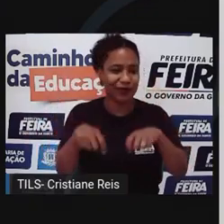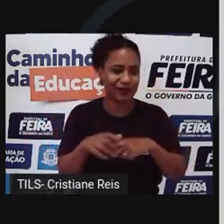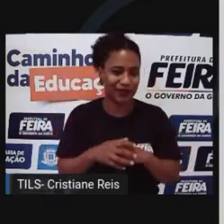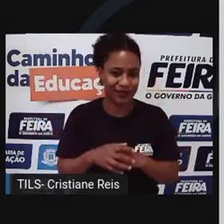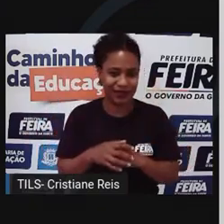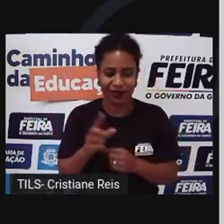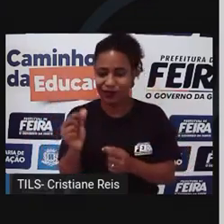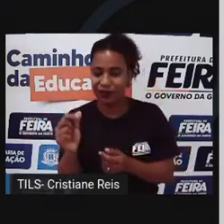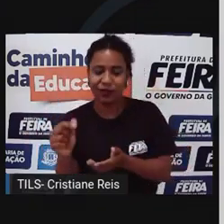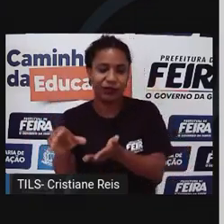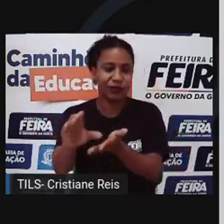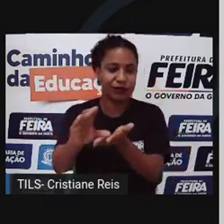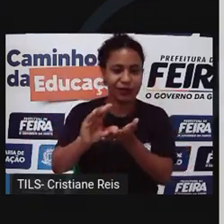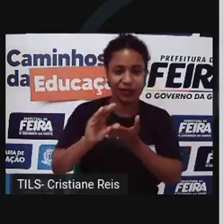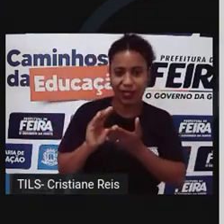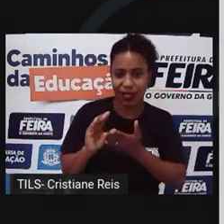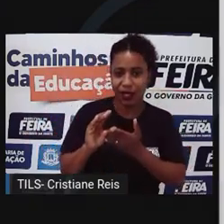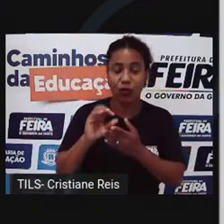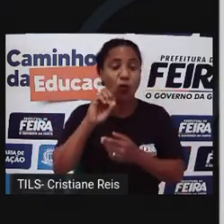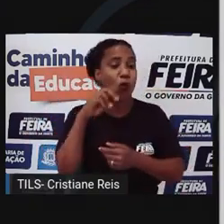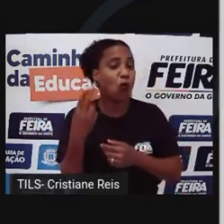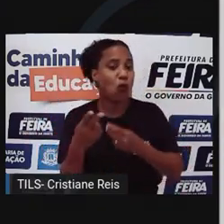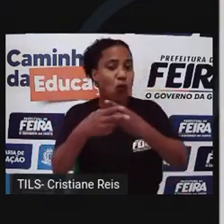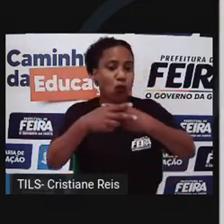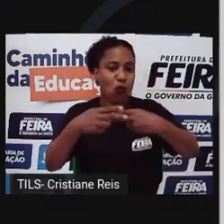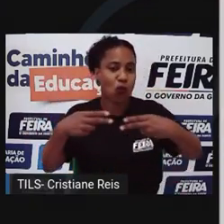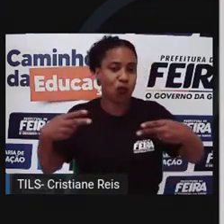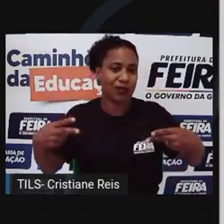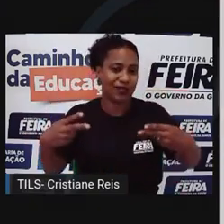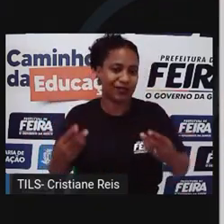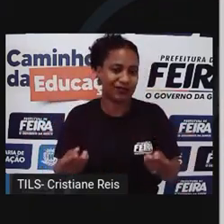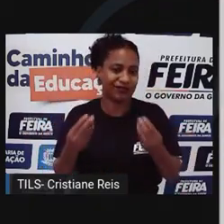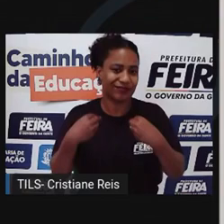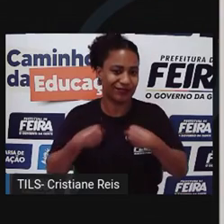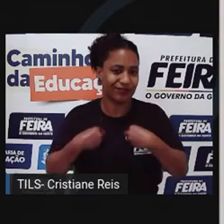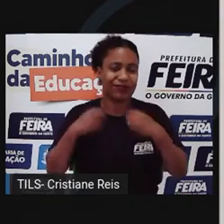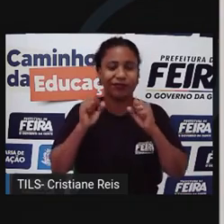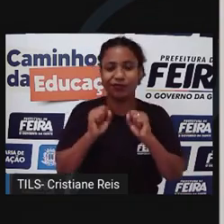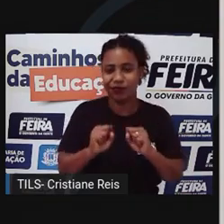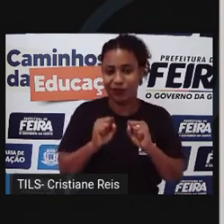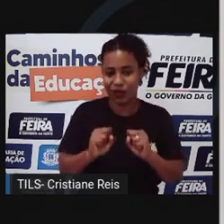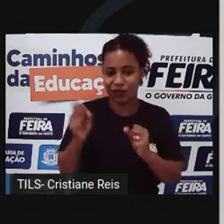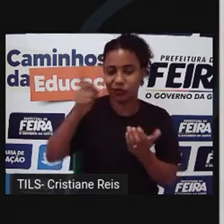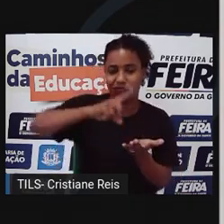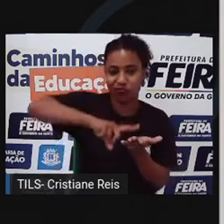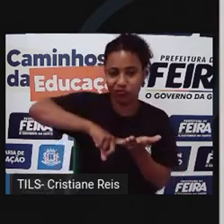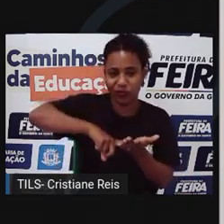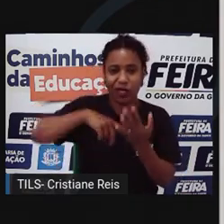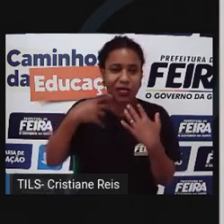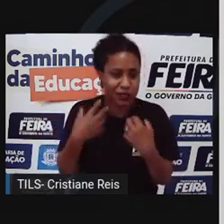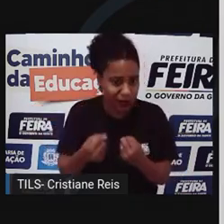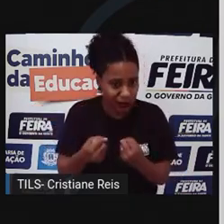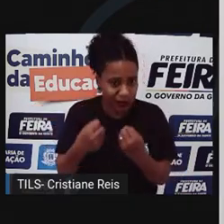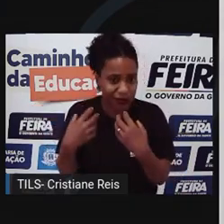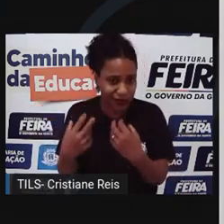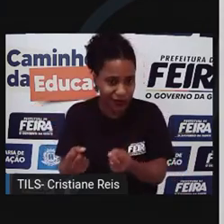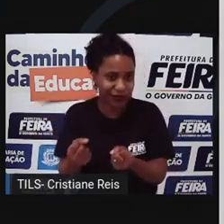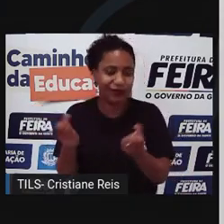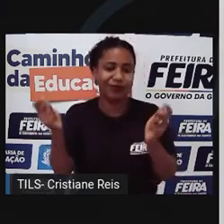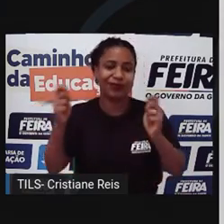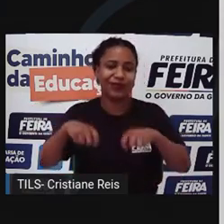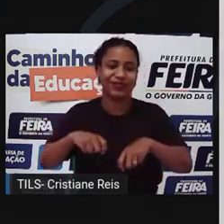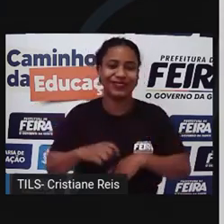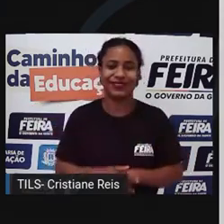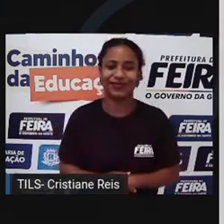benefícios, podendo ser em dinheiro ou não, dependendo do acordo feito entre as partes. O outro